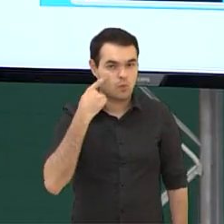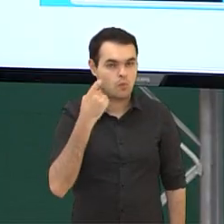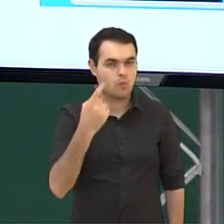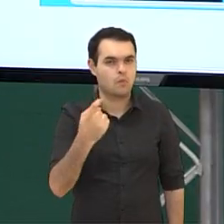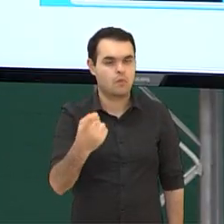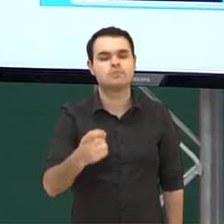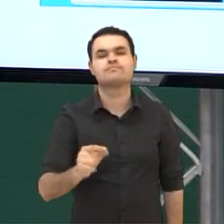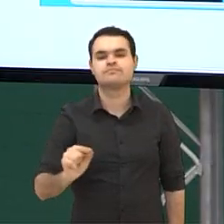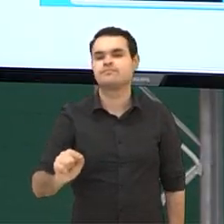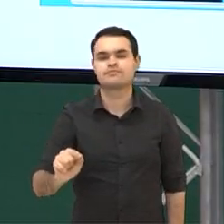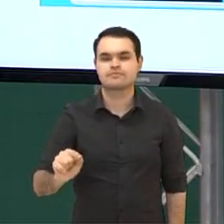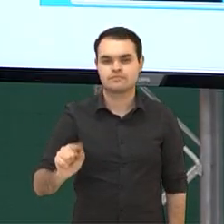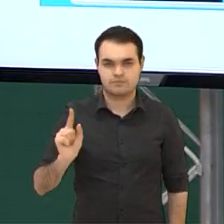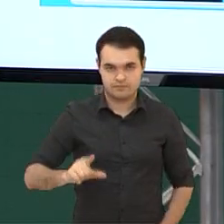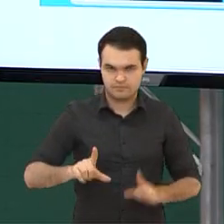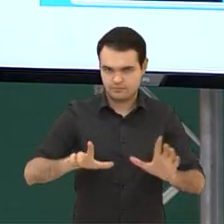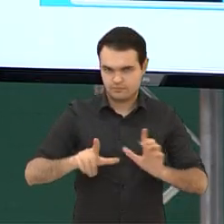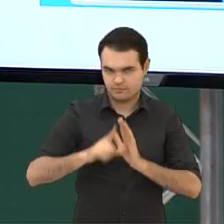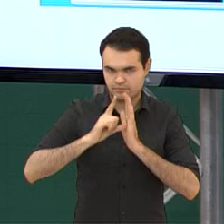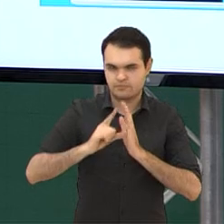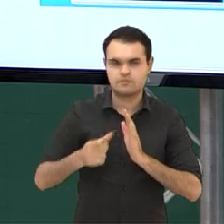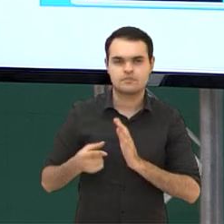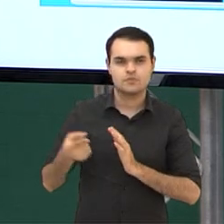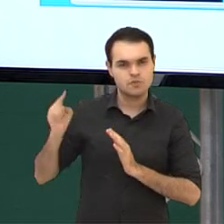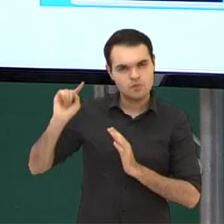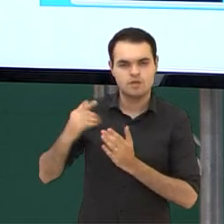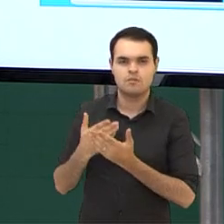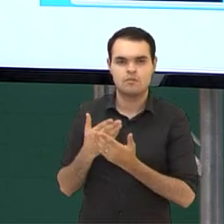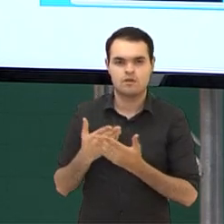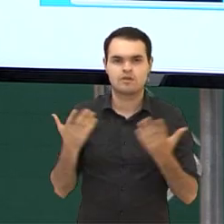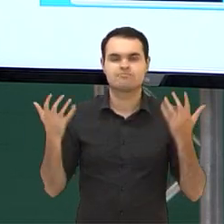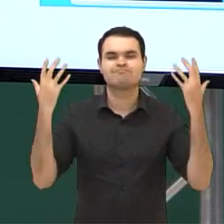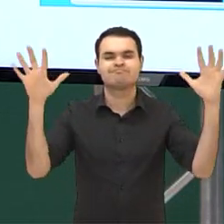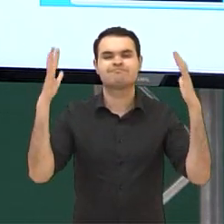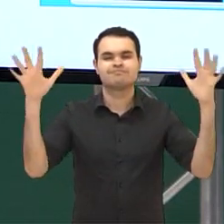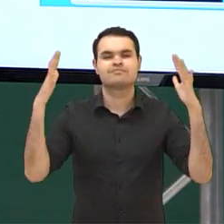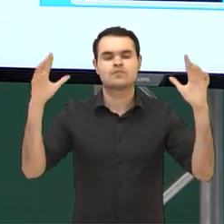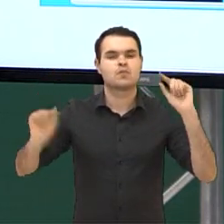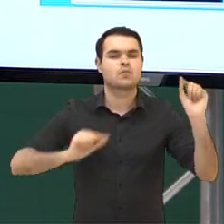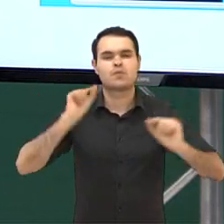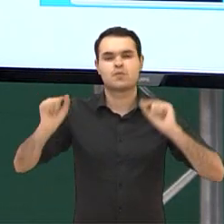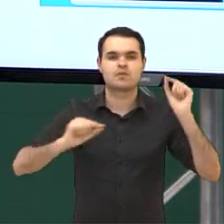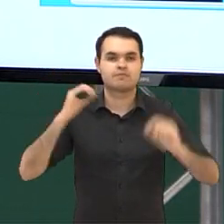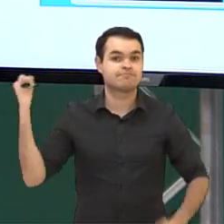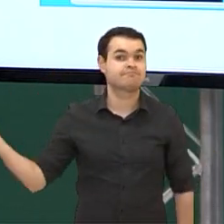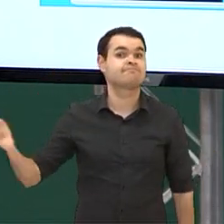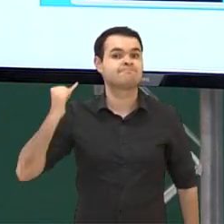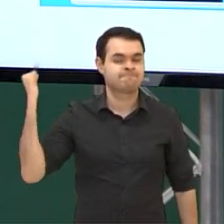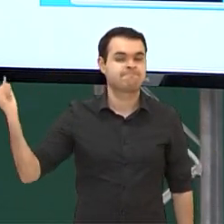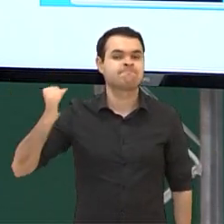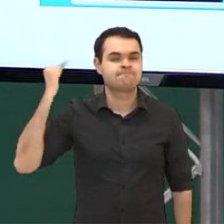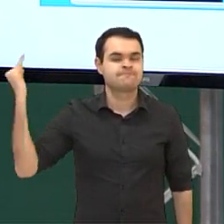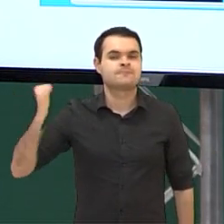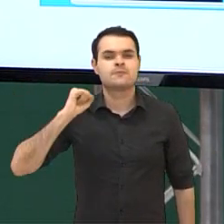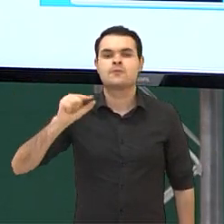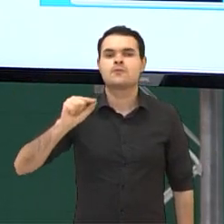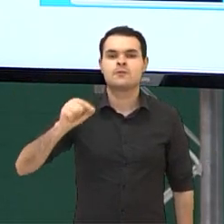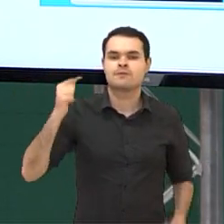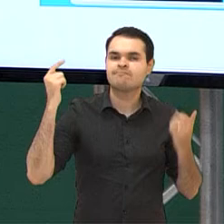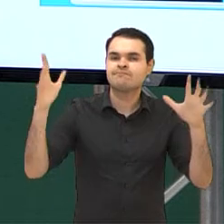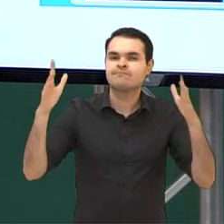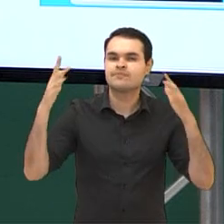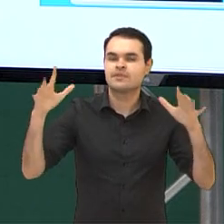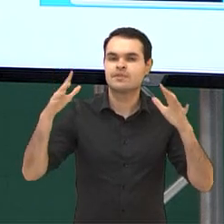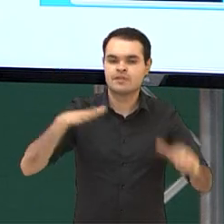muito interessante, mas antes de eu falar sobre a última aula, a gente quer parabenizar a galera aí sobre algo muito importante também. Queremos parabenizar o